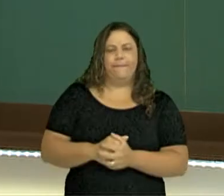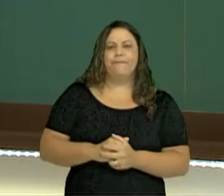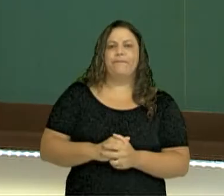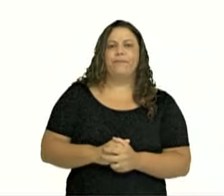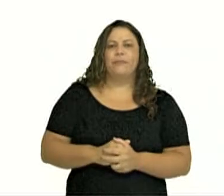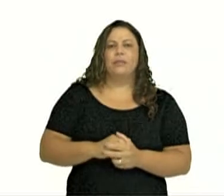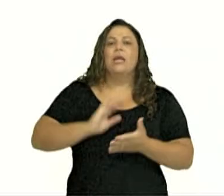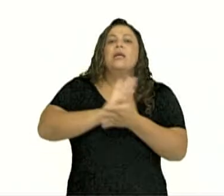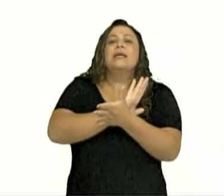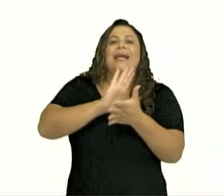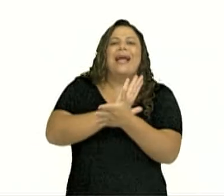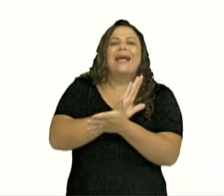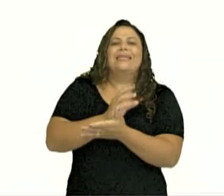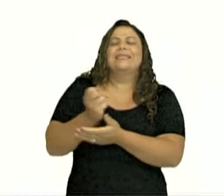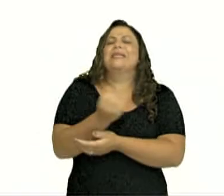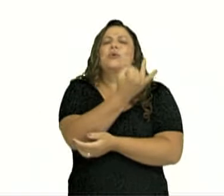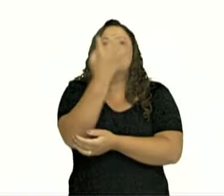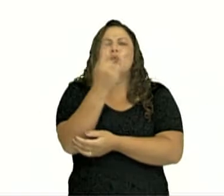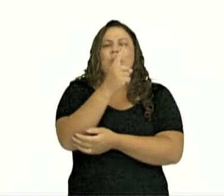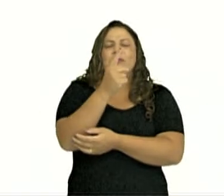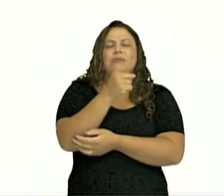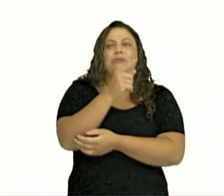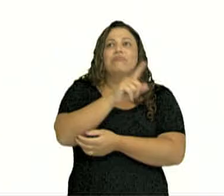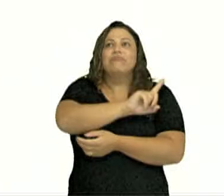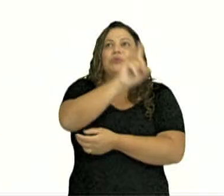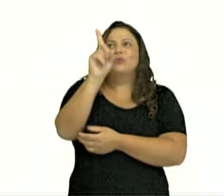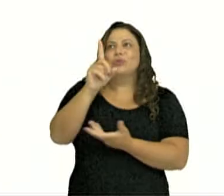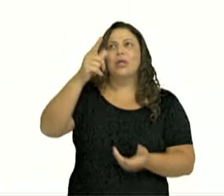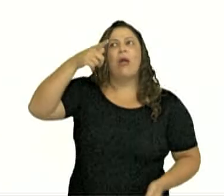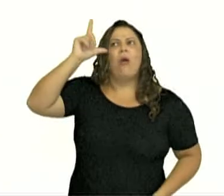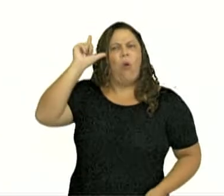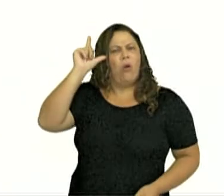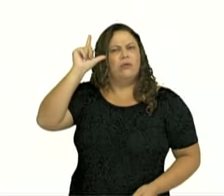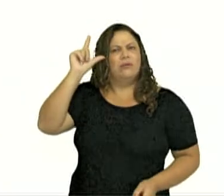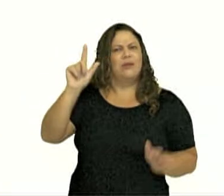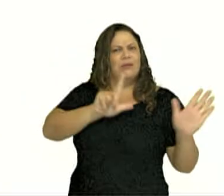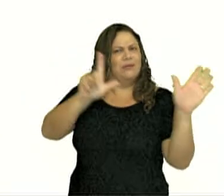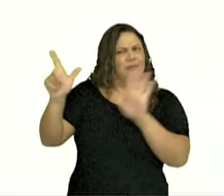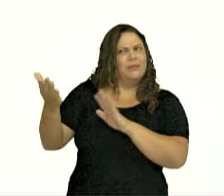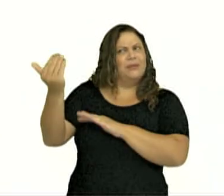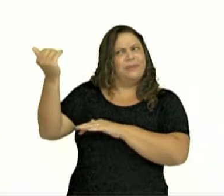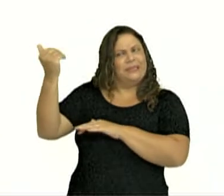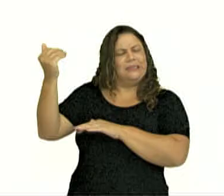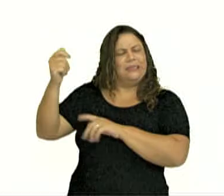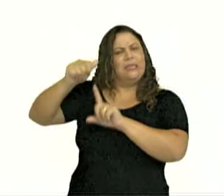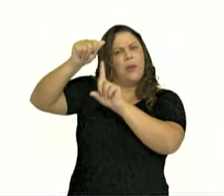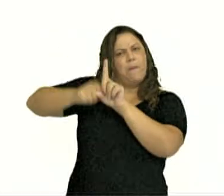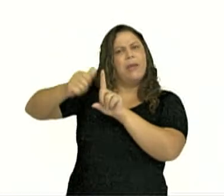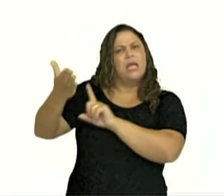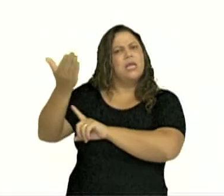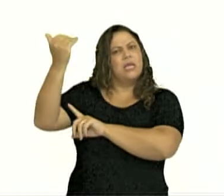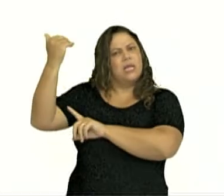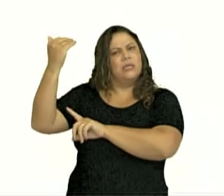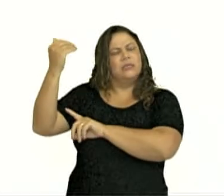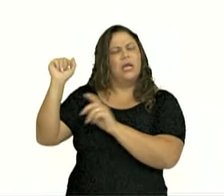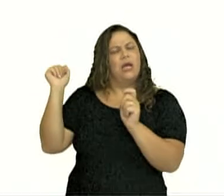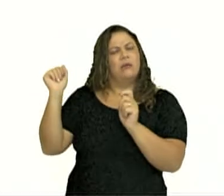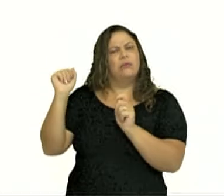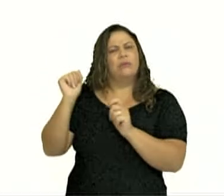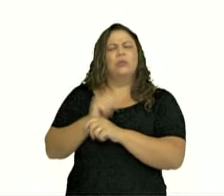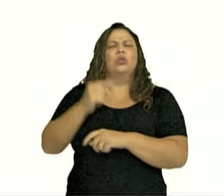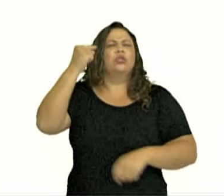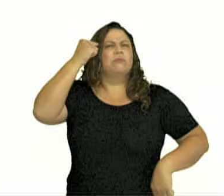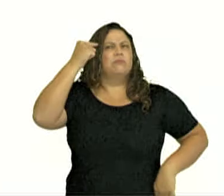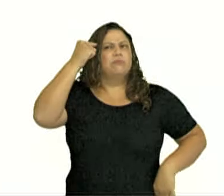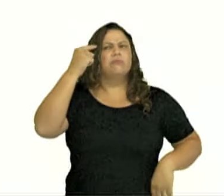gasta por dia? Você lembra quando você gastou ontem, semana passada, no mês passado? Você já parou para analisar cada uma